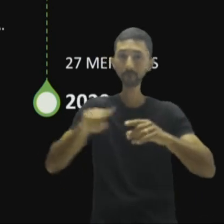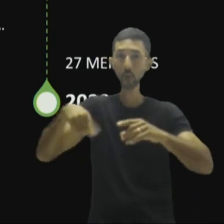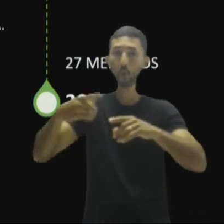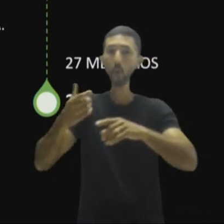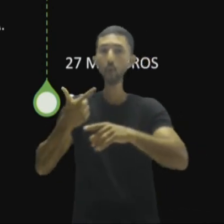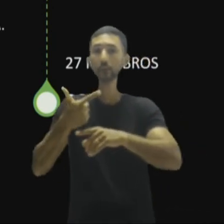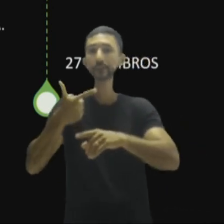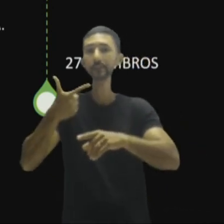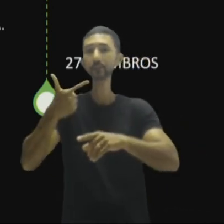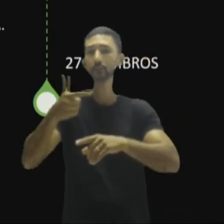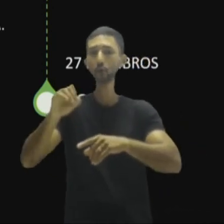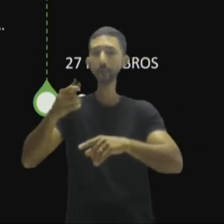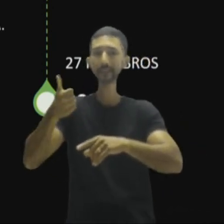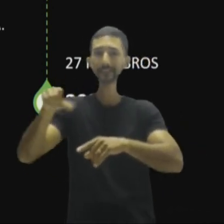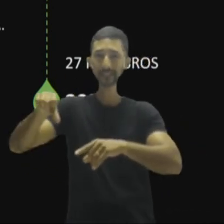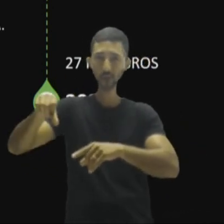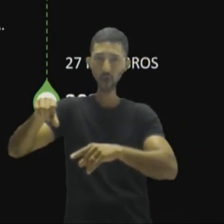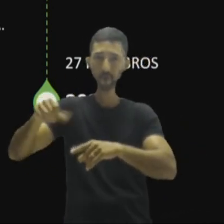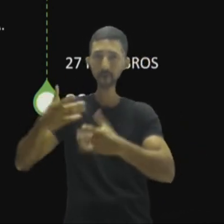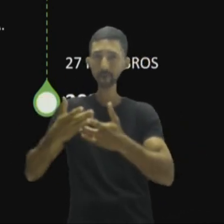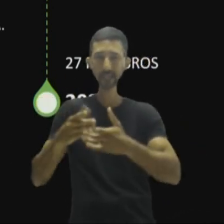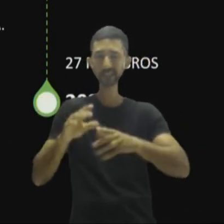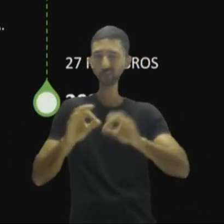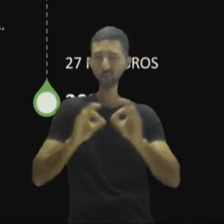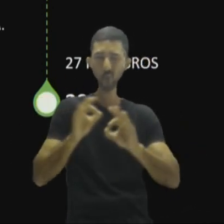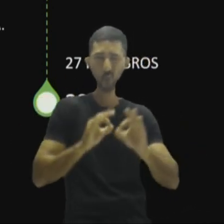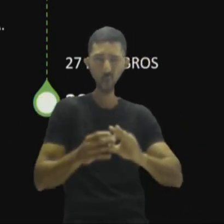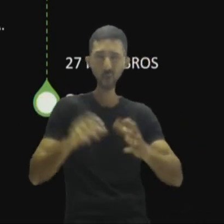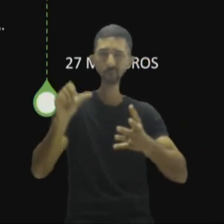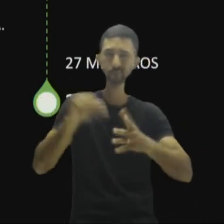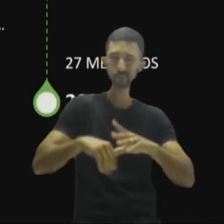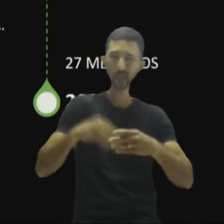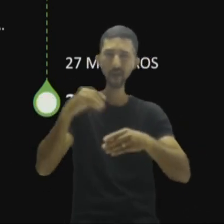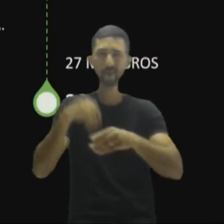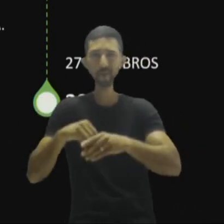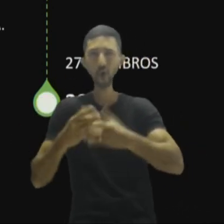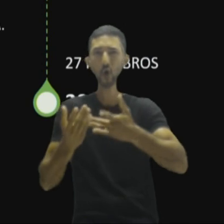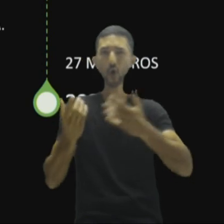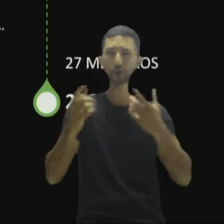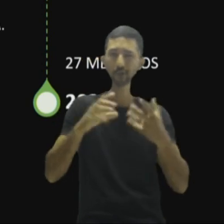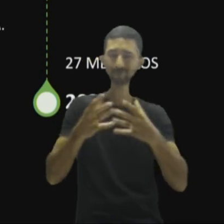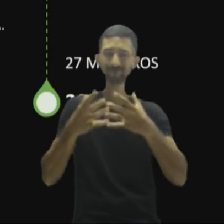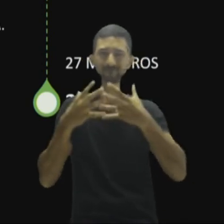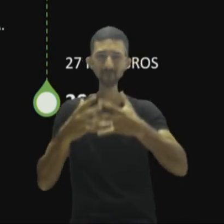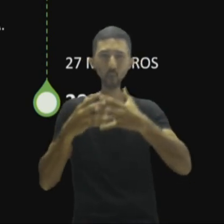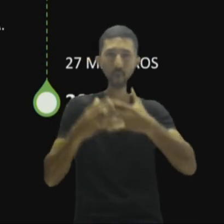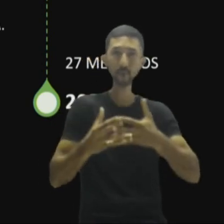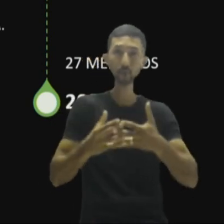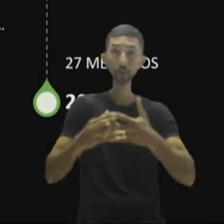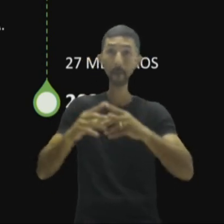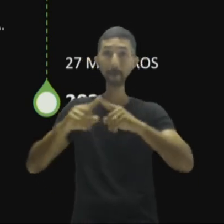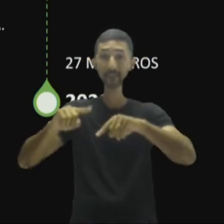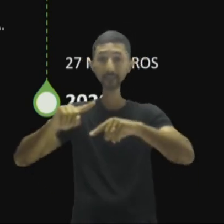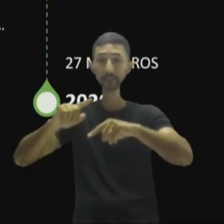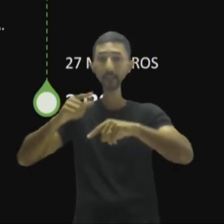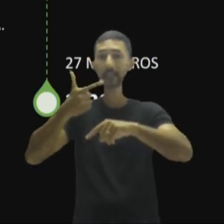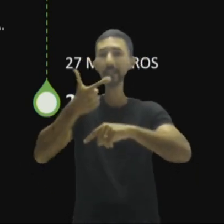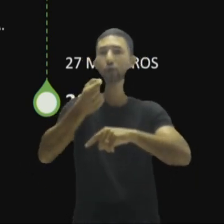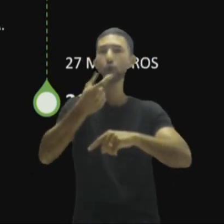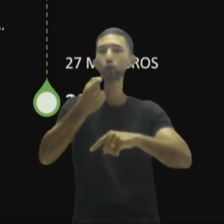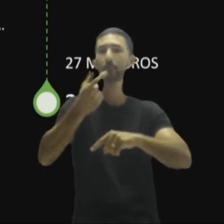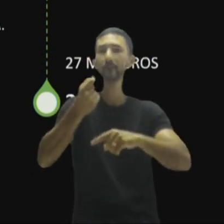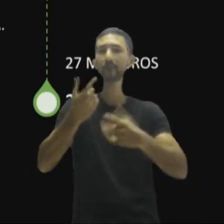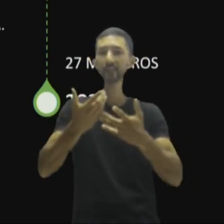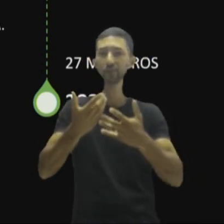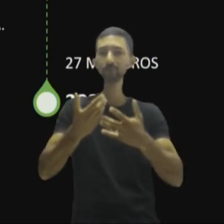em 2019, mas não deu muito certo. Ficou confusa essa saída. E ele saiu mesmo